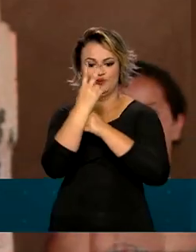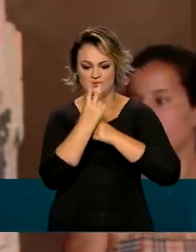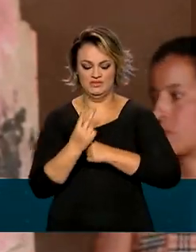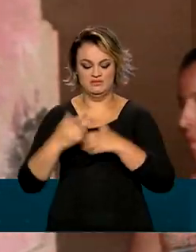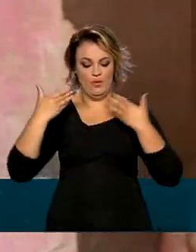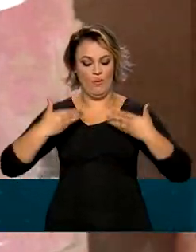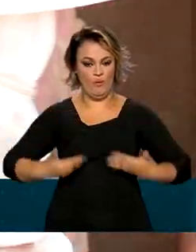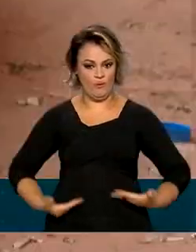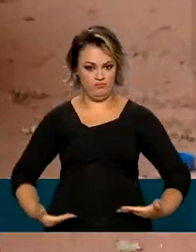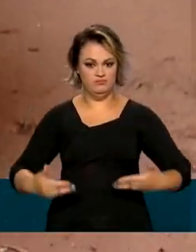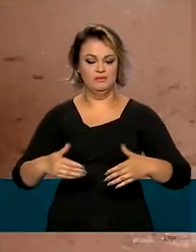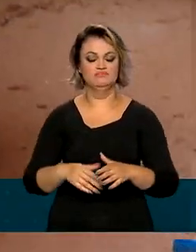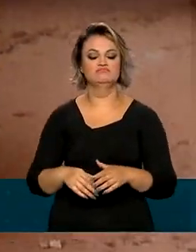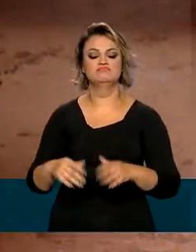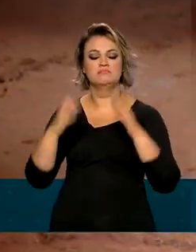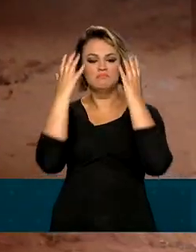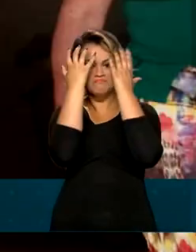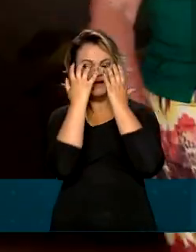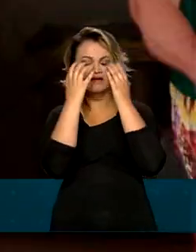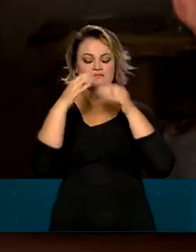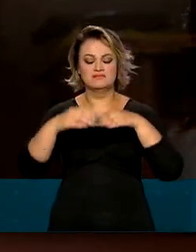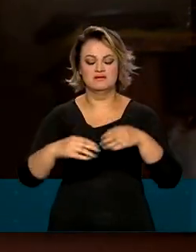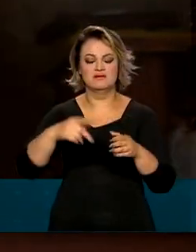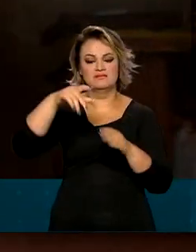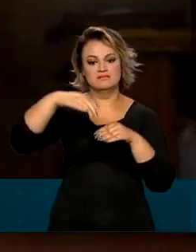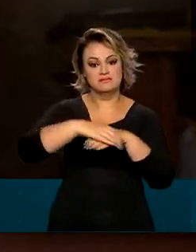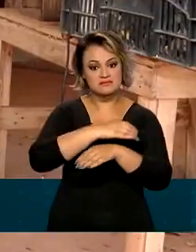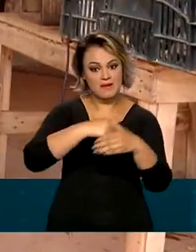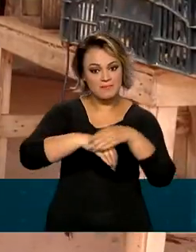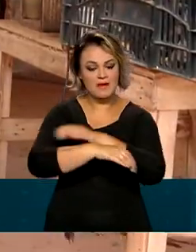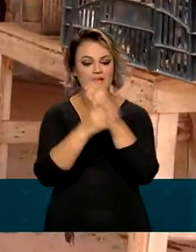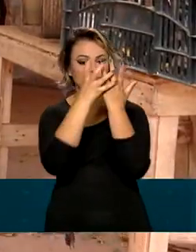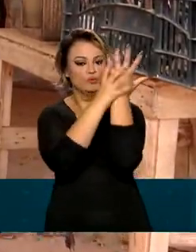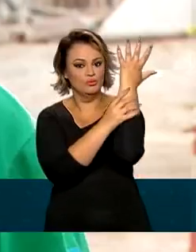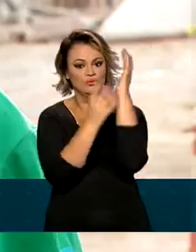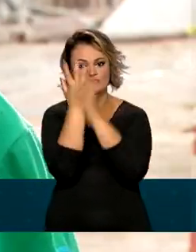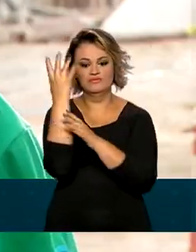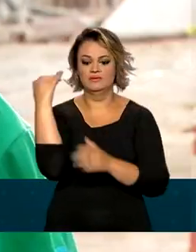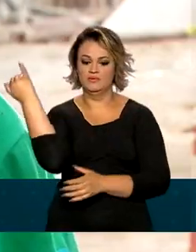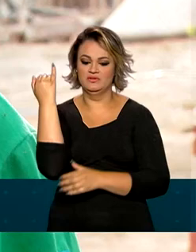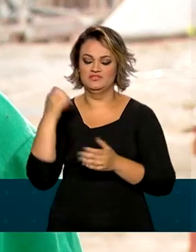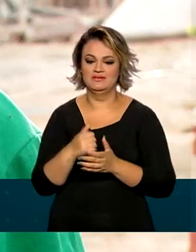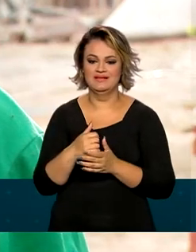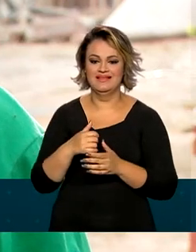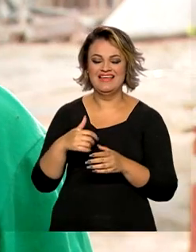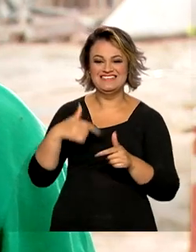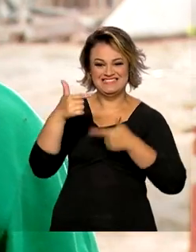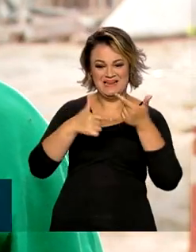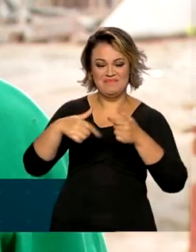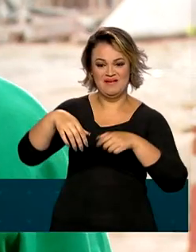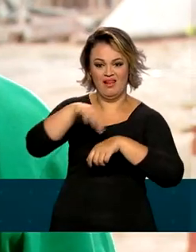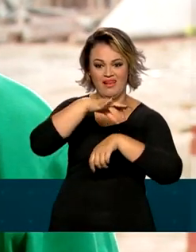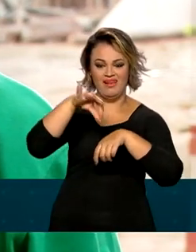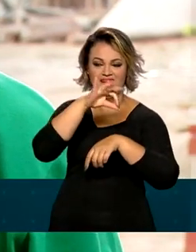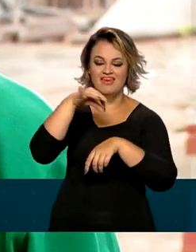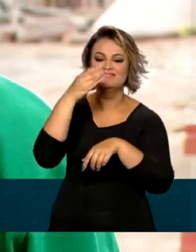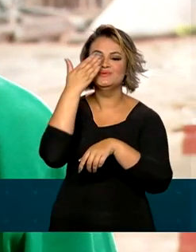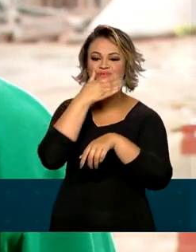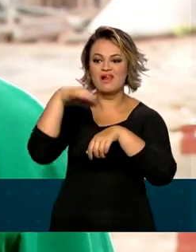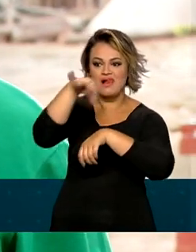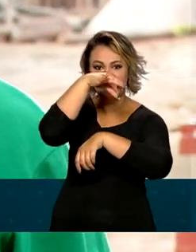como a roupa branca e larga, máscara, botas e luvas, são indispensáveis. A apicultura é a atividade de criar